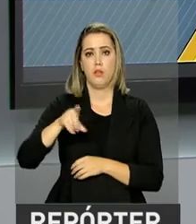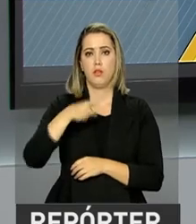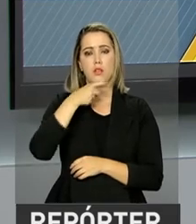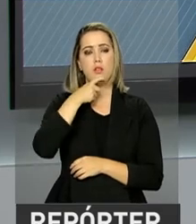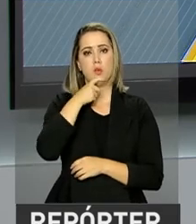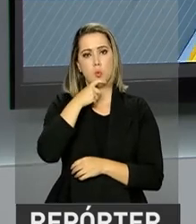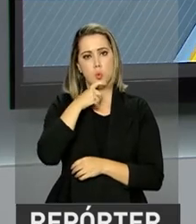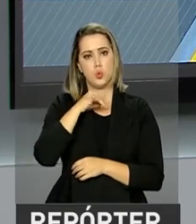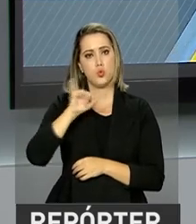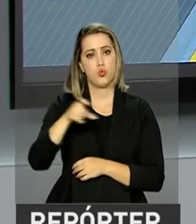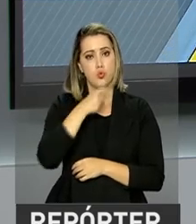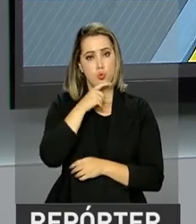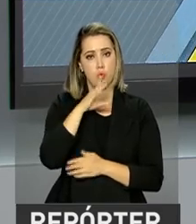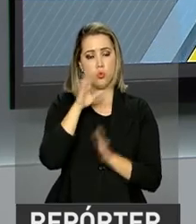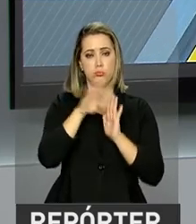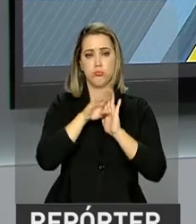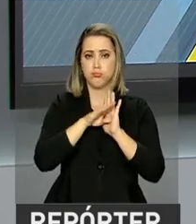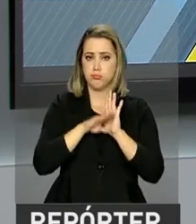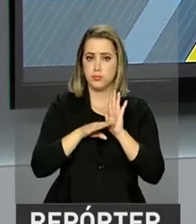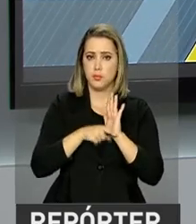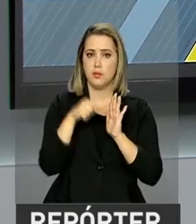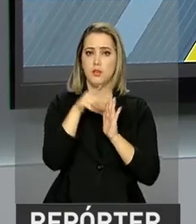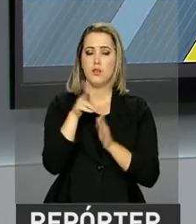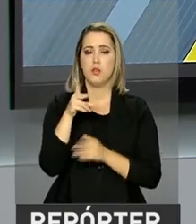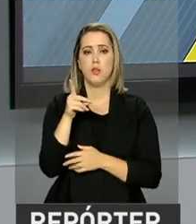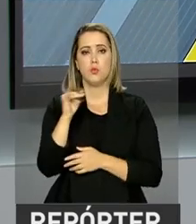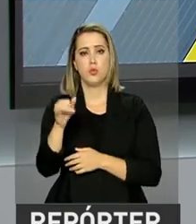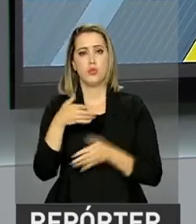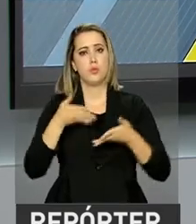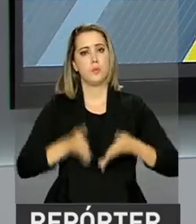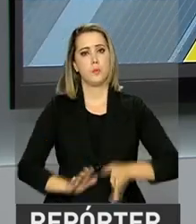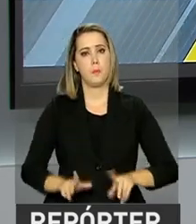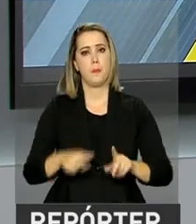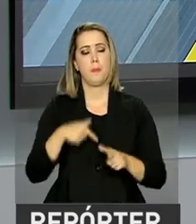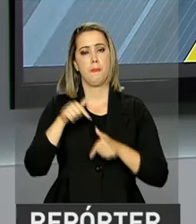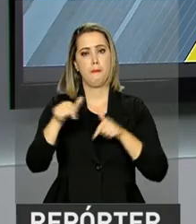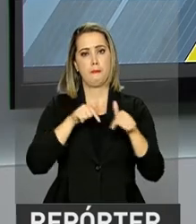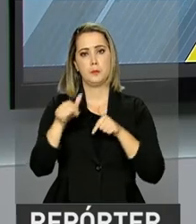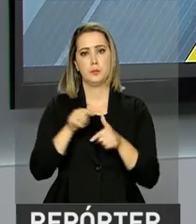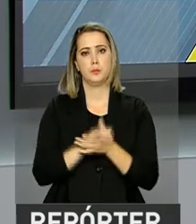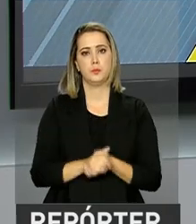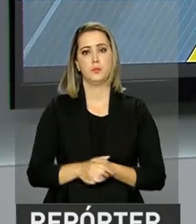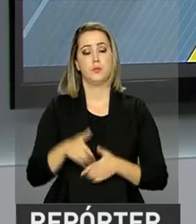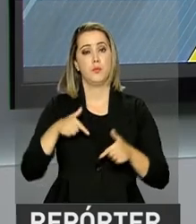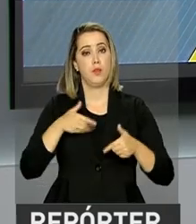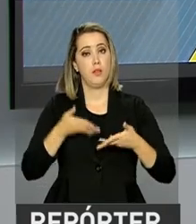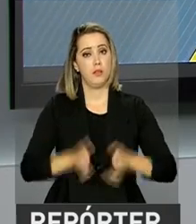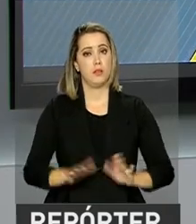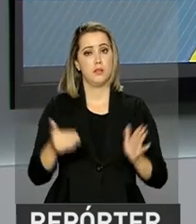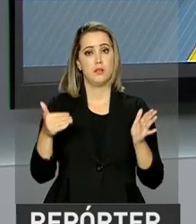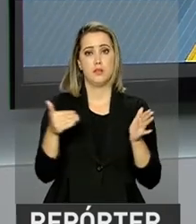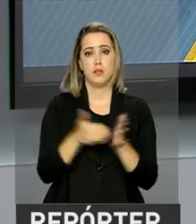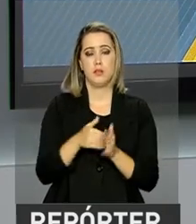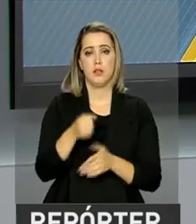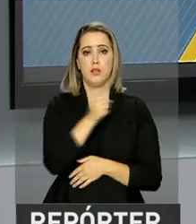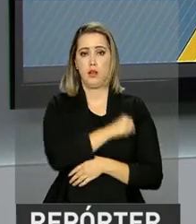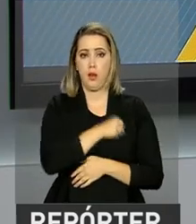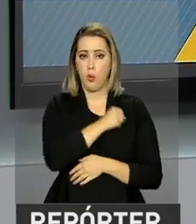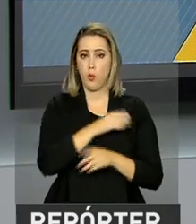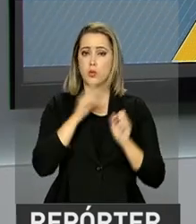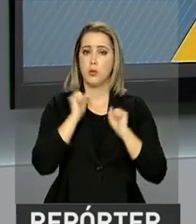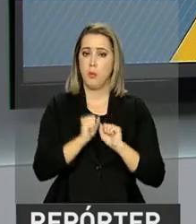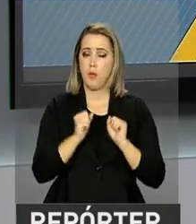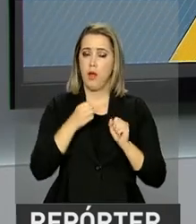O calendário de saques está relacionado à data de nascimento dos trabalhadores. Os nascidos até agosto já